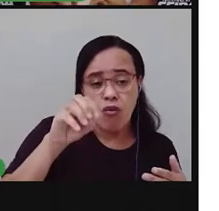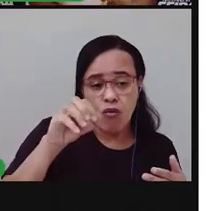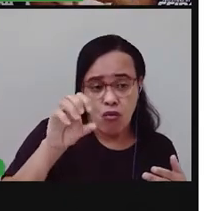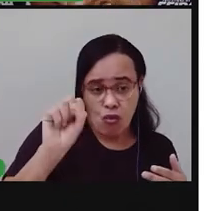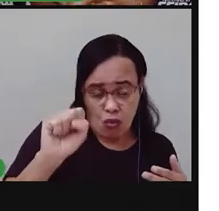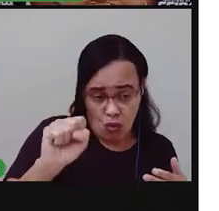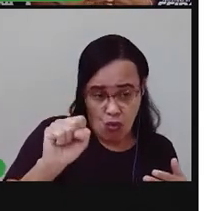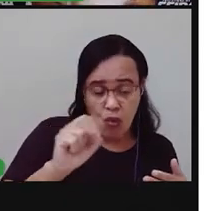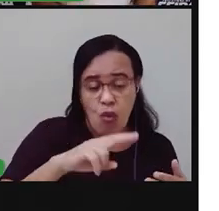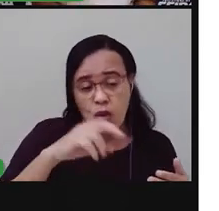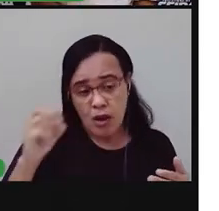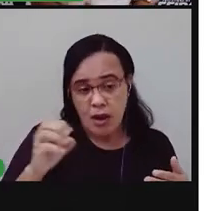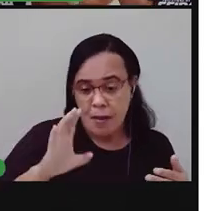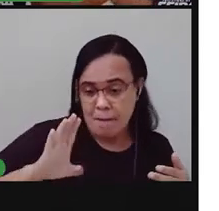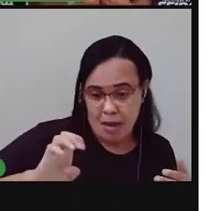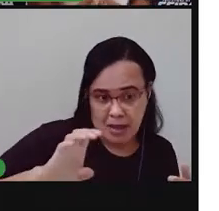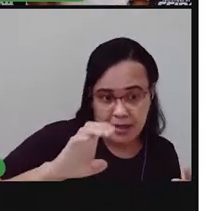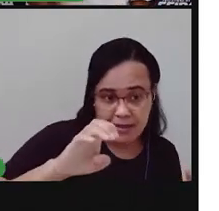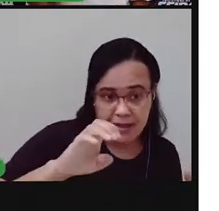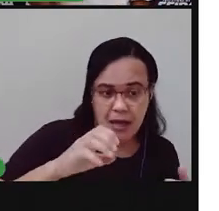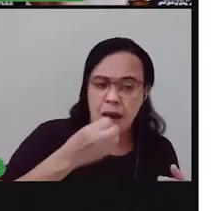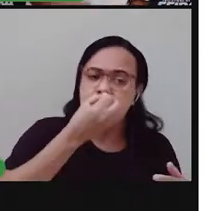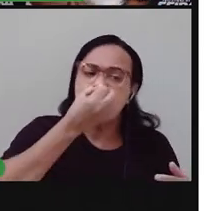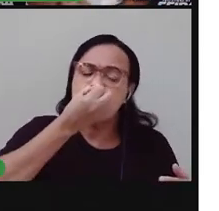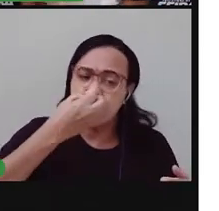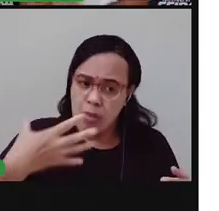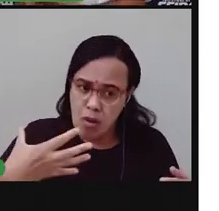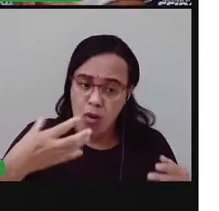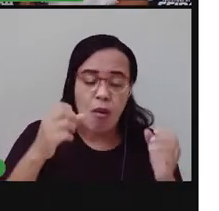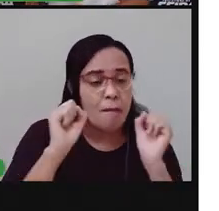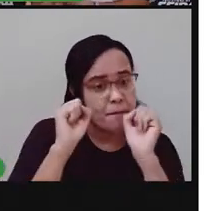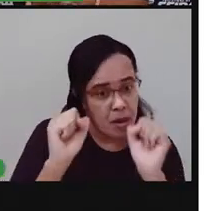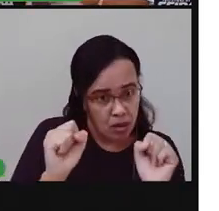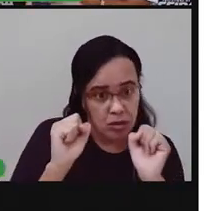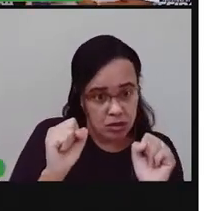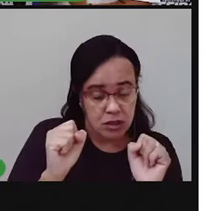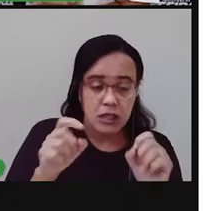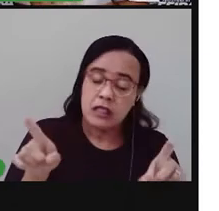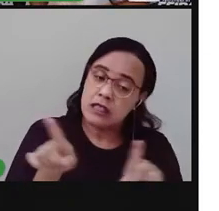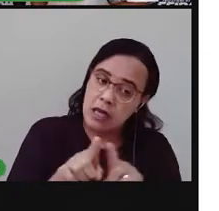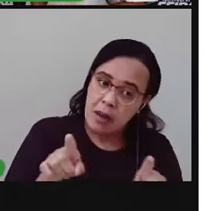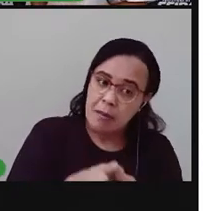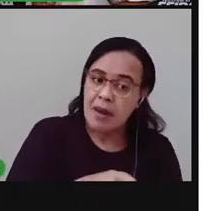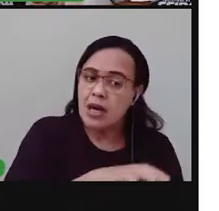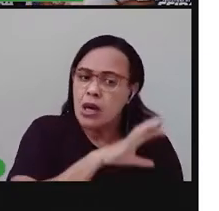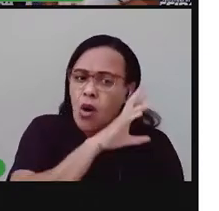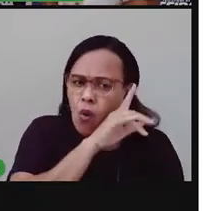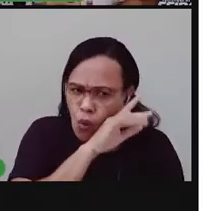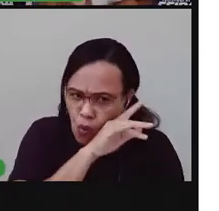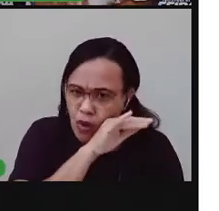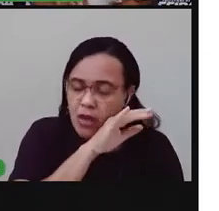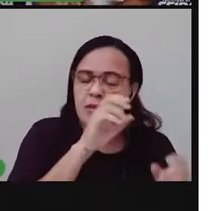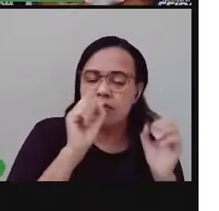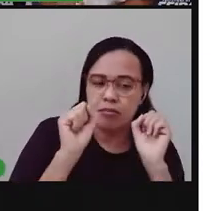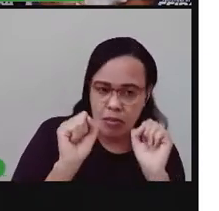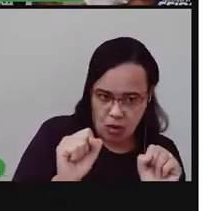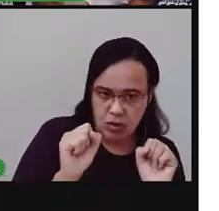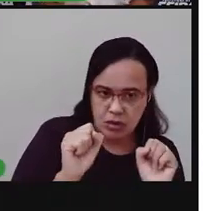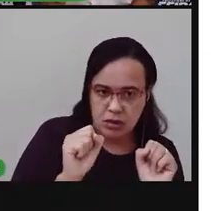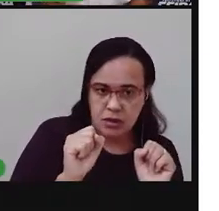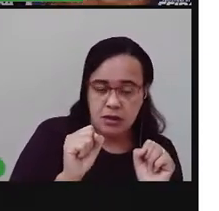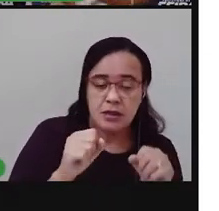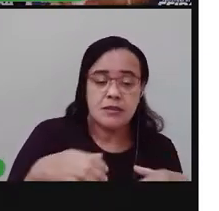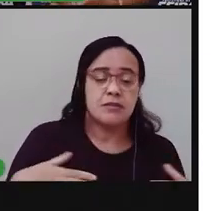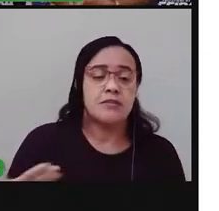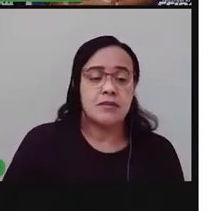função benéfica para nossa saúde e pode ter uma função maléfica pode fazer mal para a gente